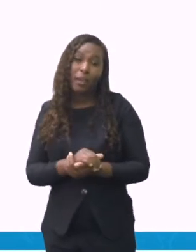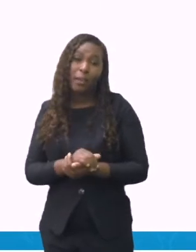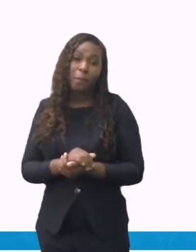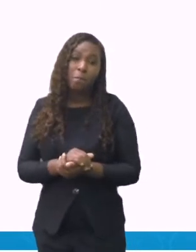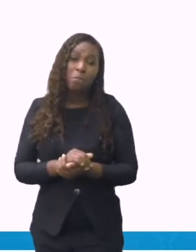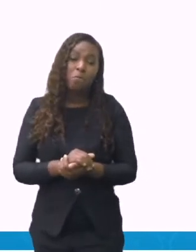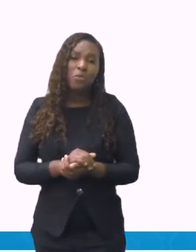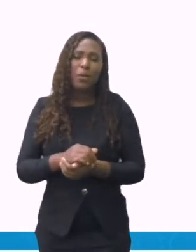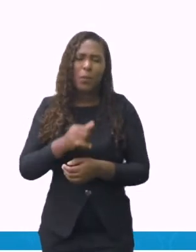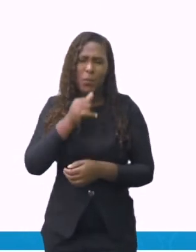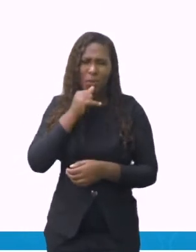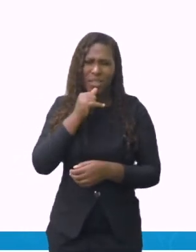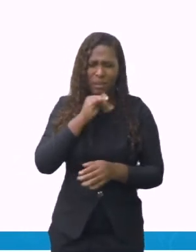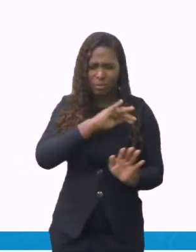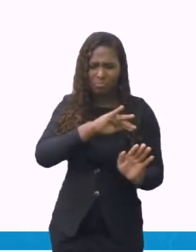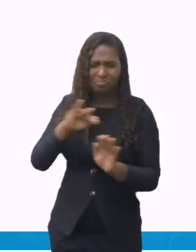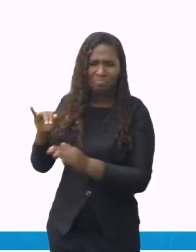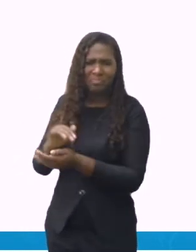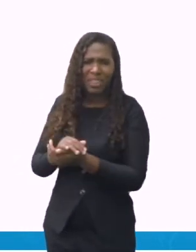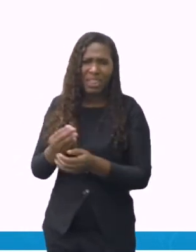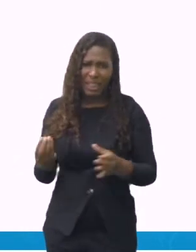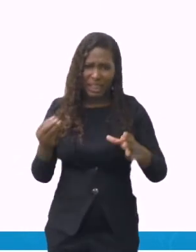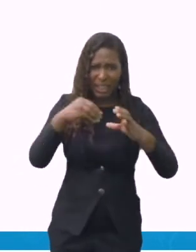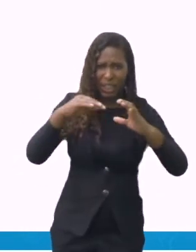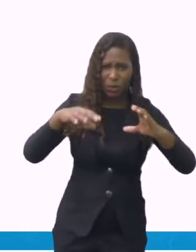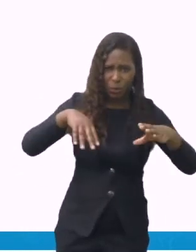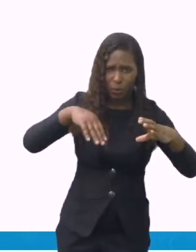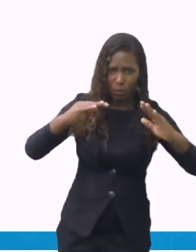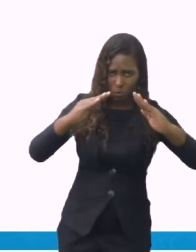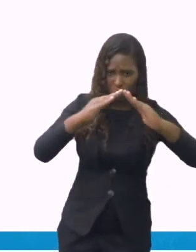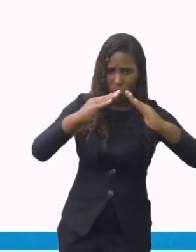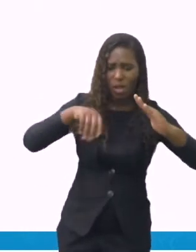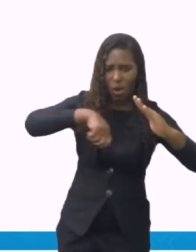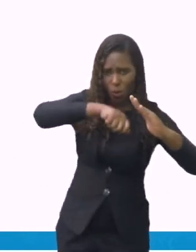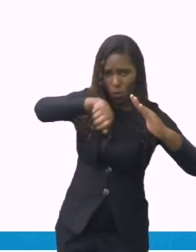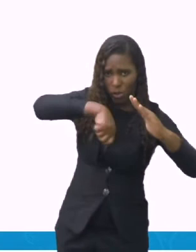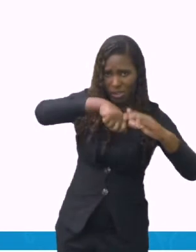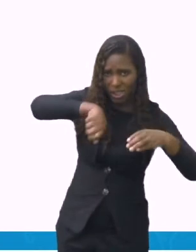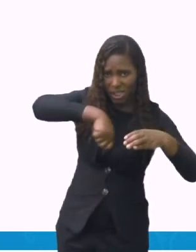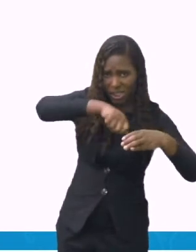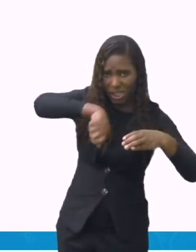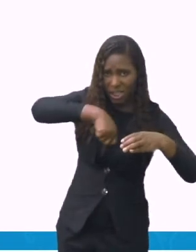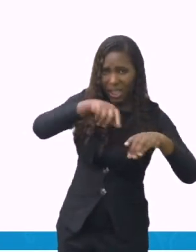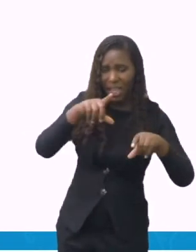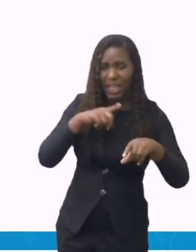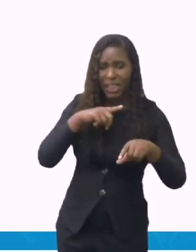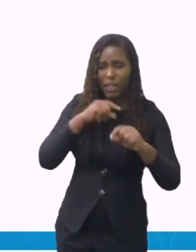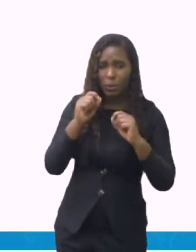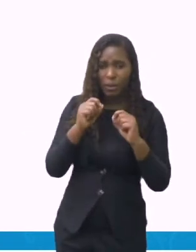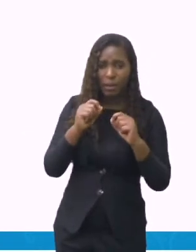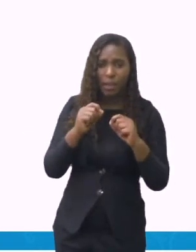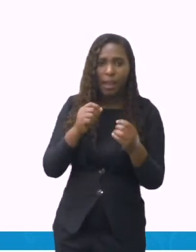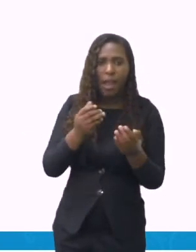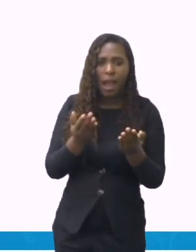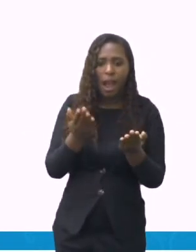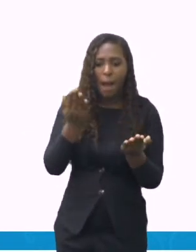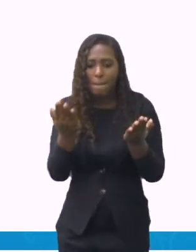cozinha muito pequenas que ajudam a organizar esses